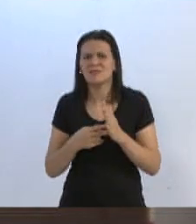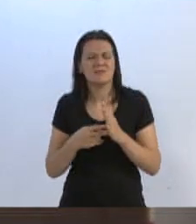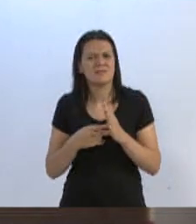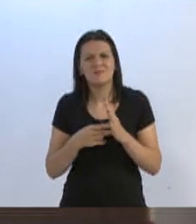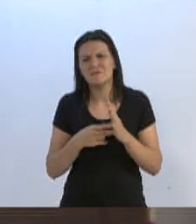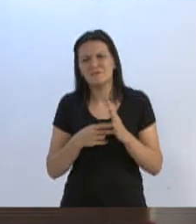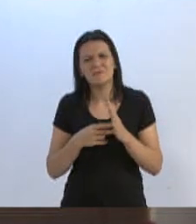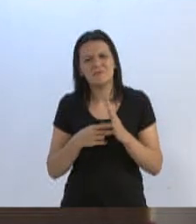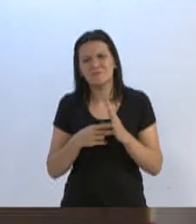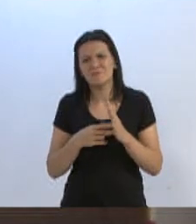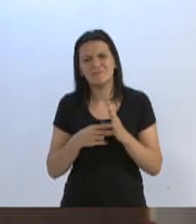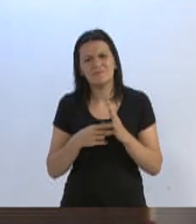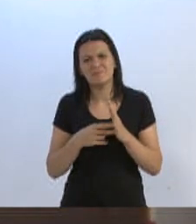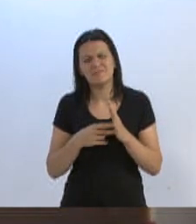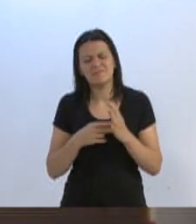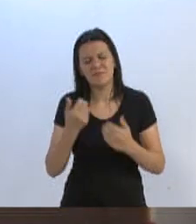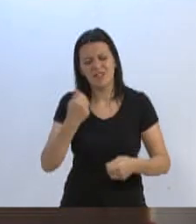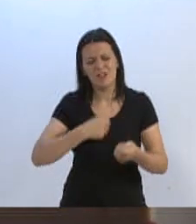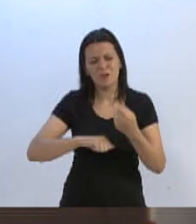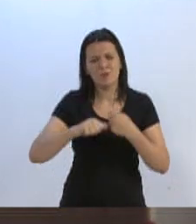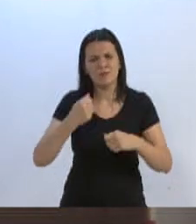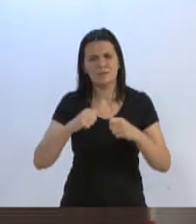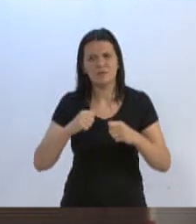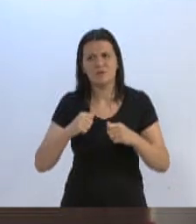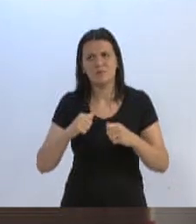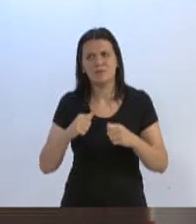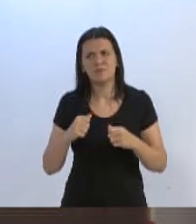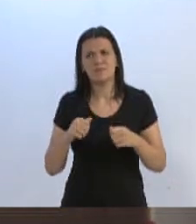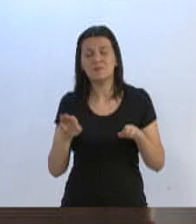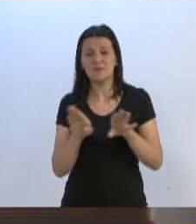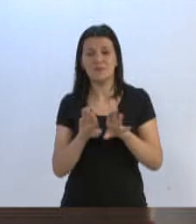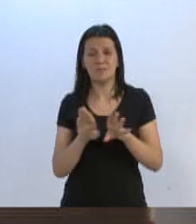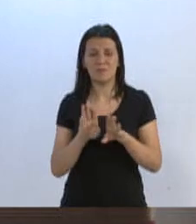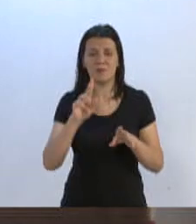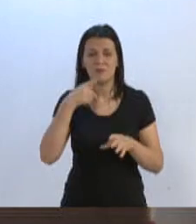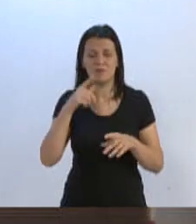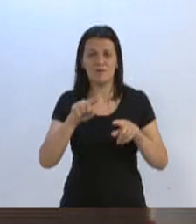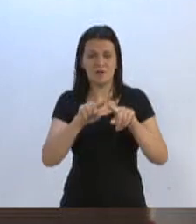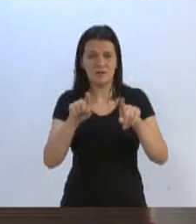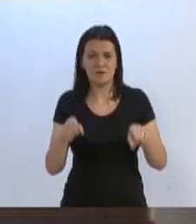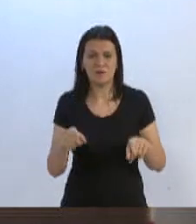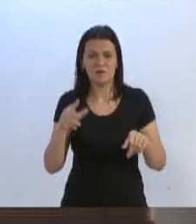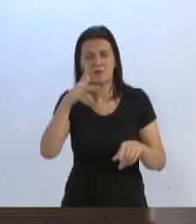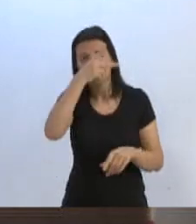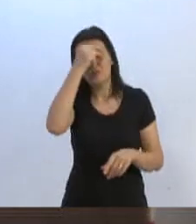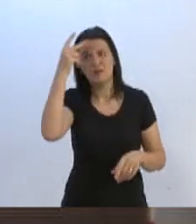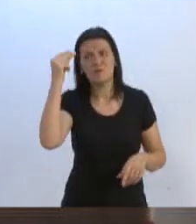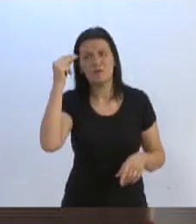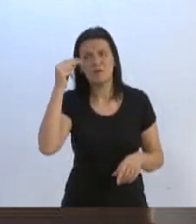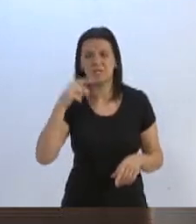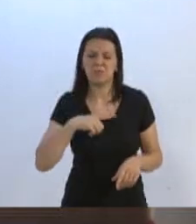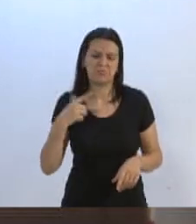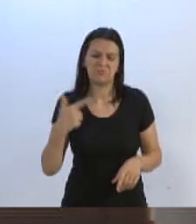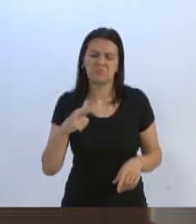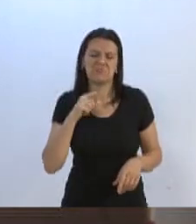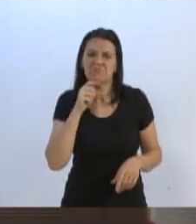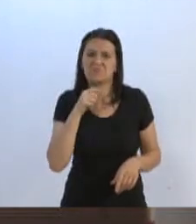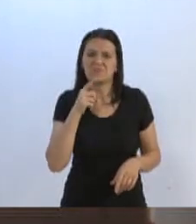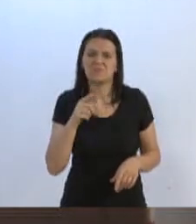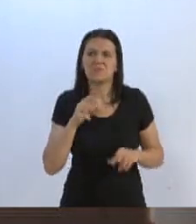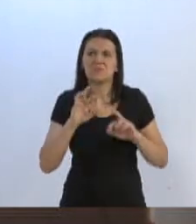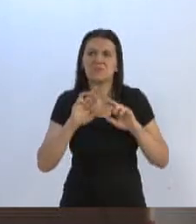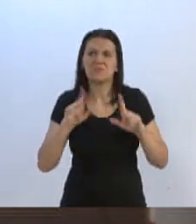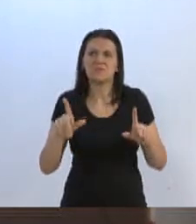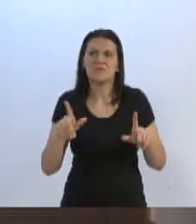economia. E, por falar em cargo na prefeitura, por enquanto, não tenho nenhum. Diferentemente do colega